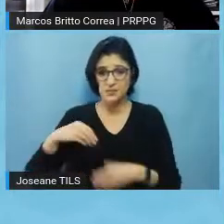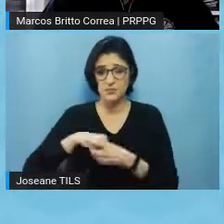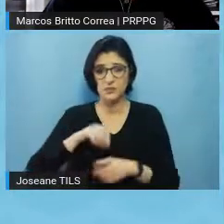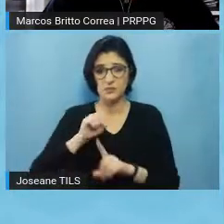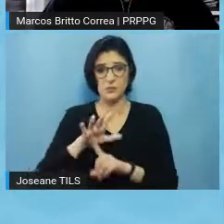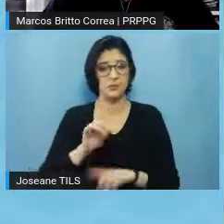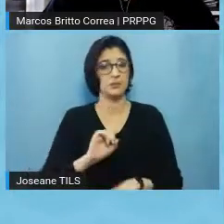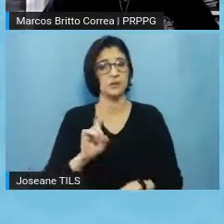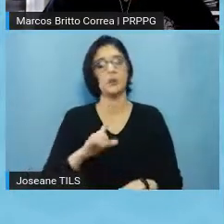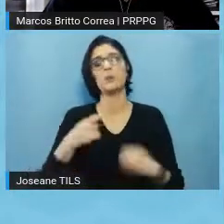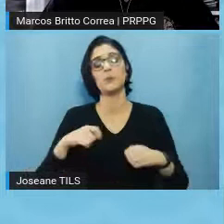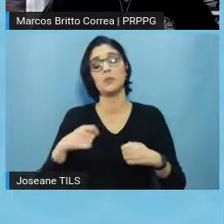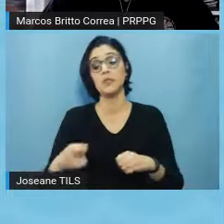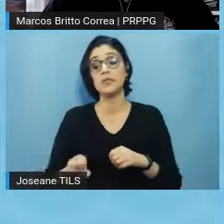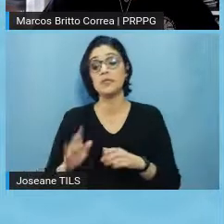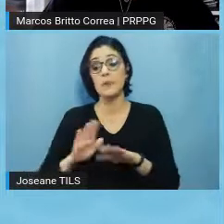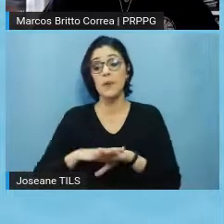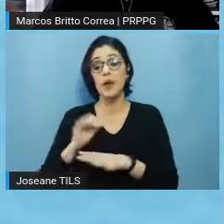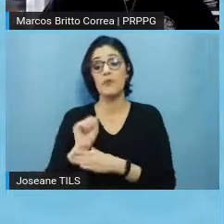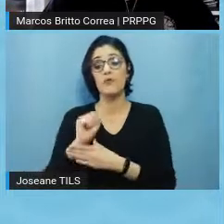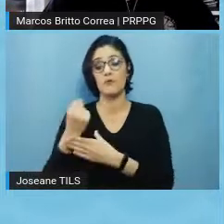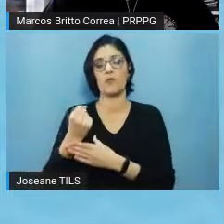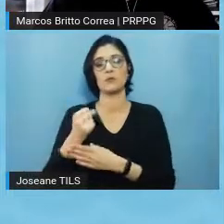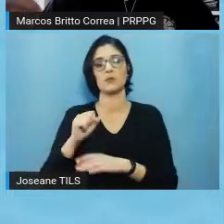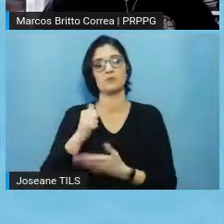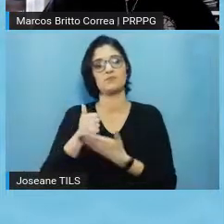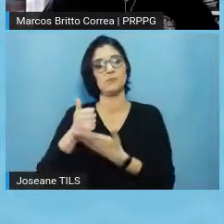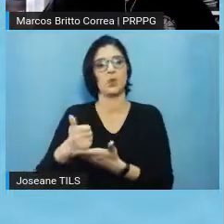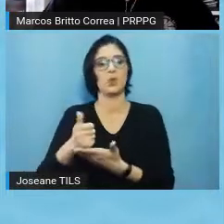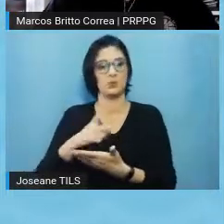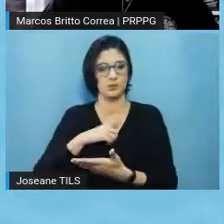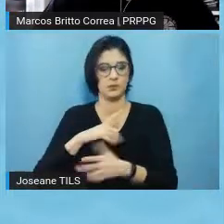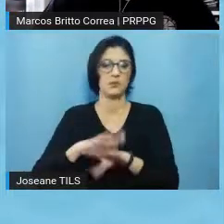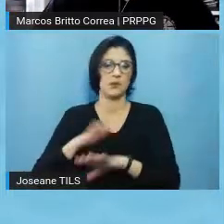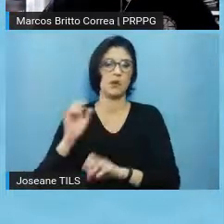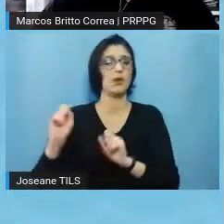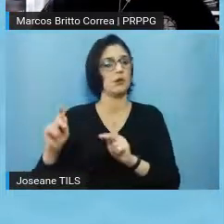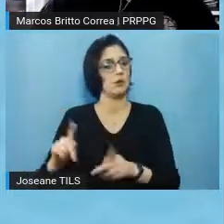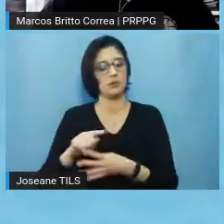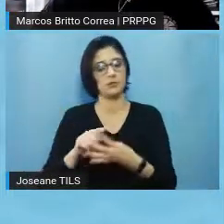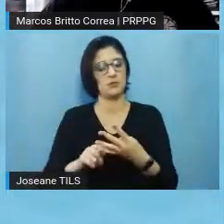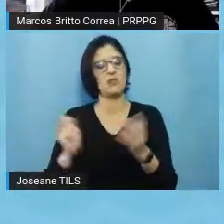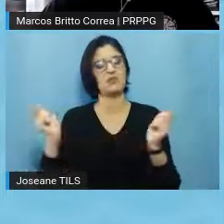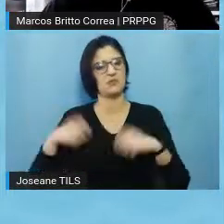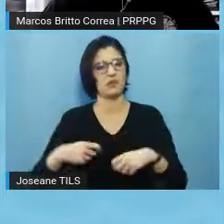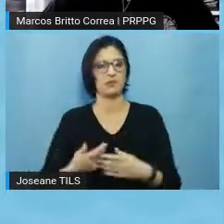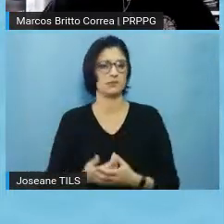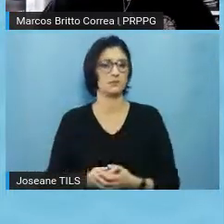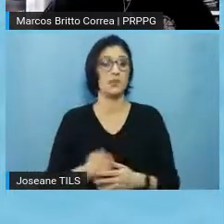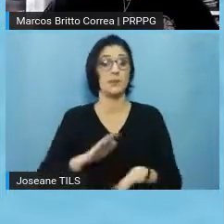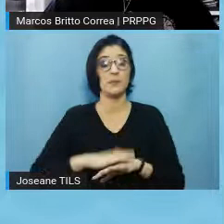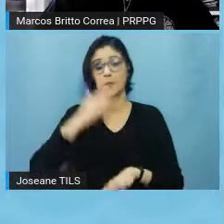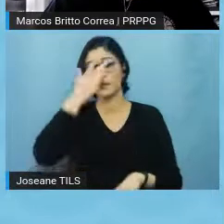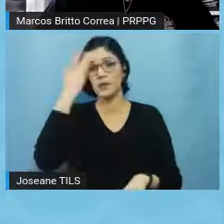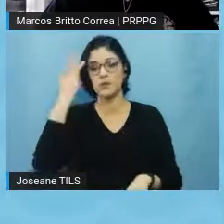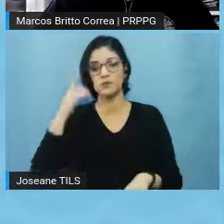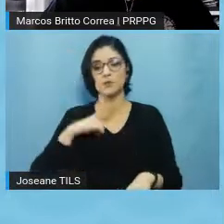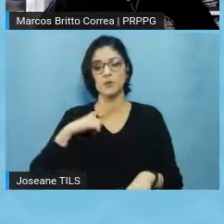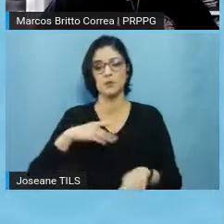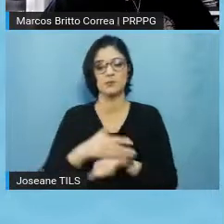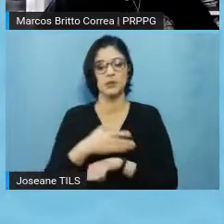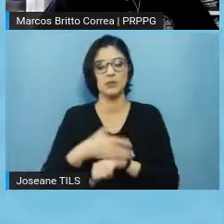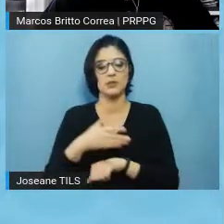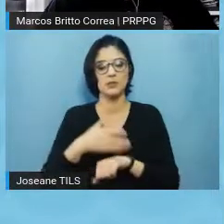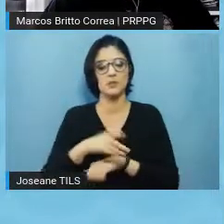os nossos CEPs, para que eles tenham mais pessoas aptas a julgar projetos de qualquer área do